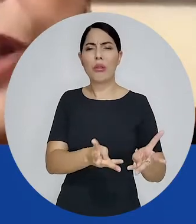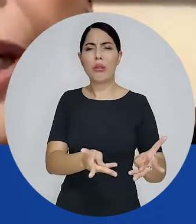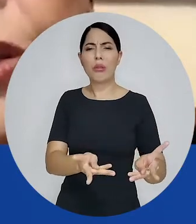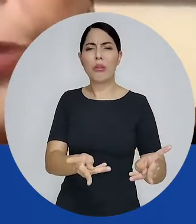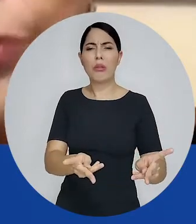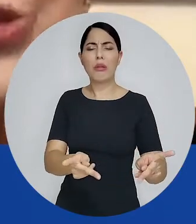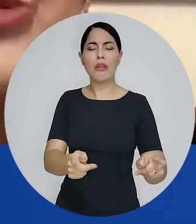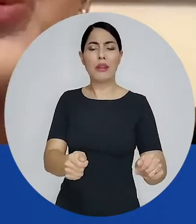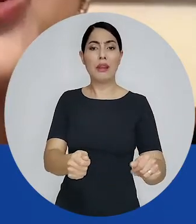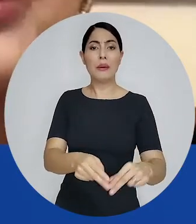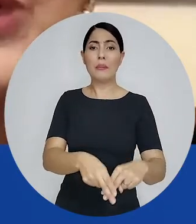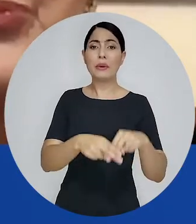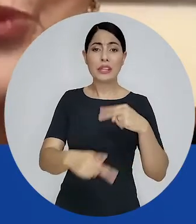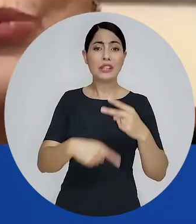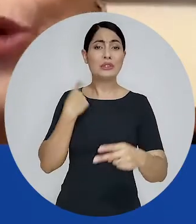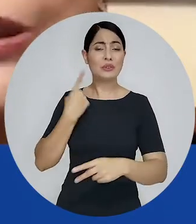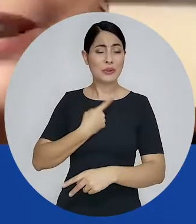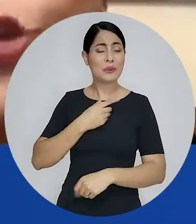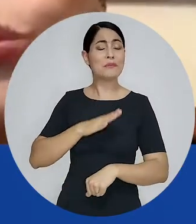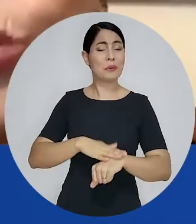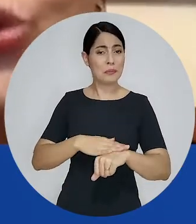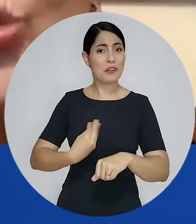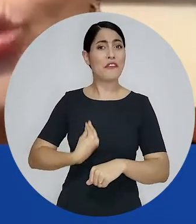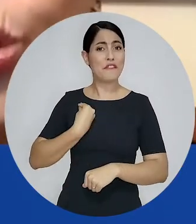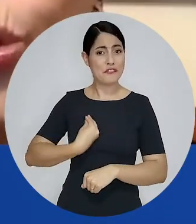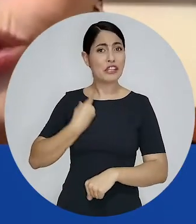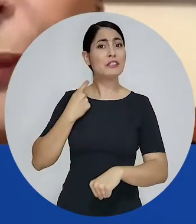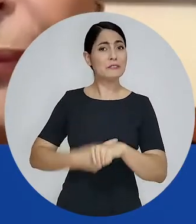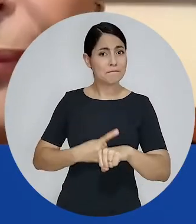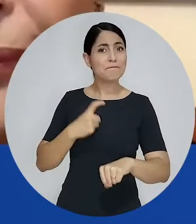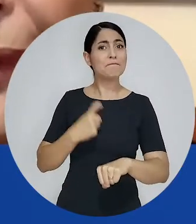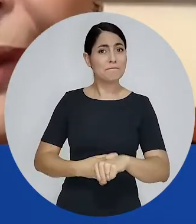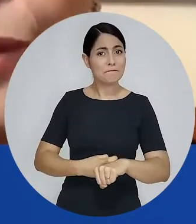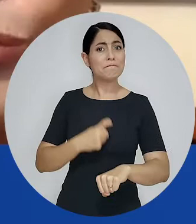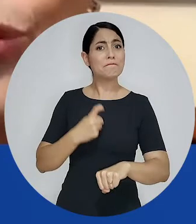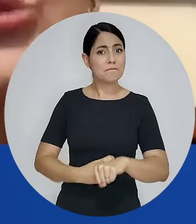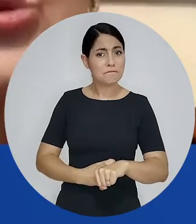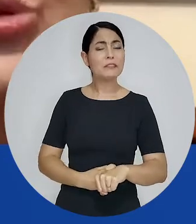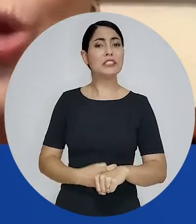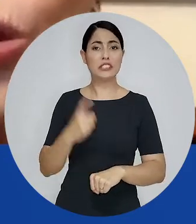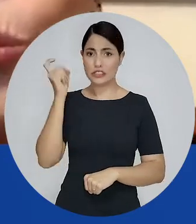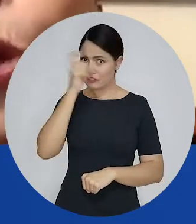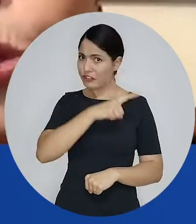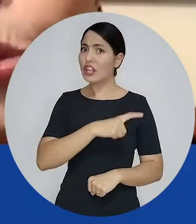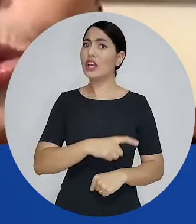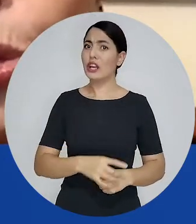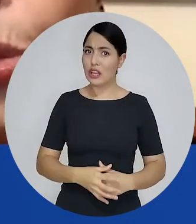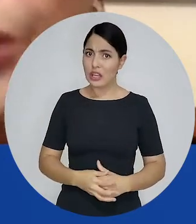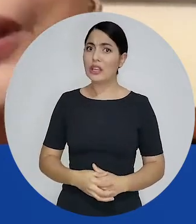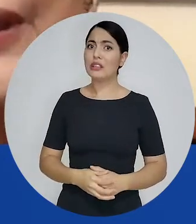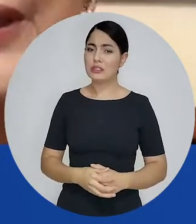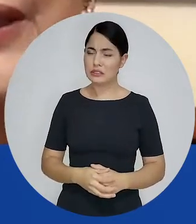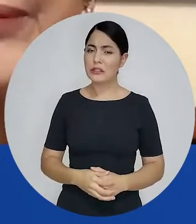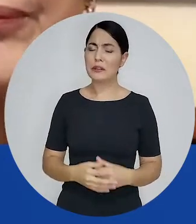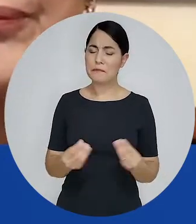E a gente, por um processo muito duro, muito, muito,